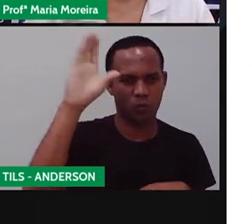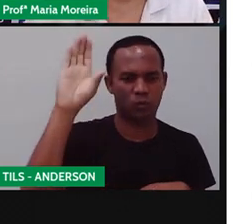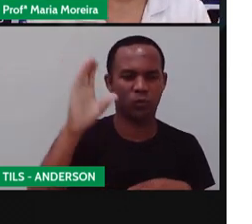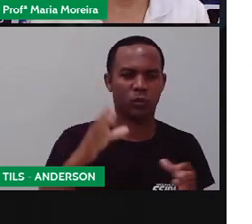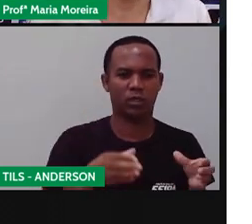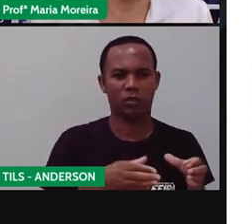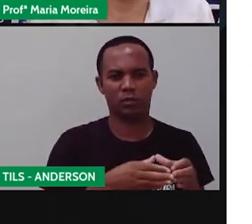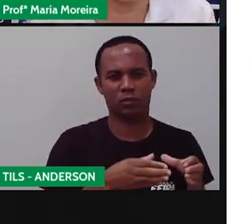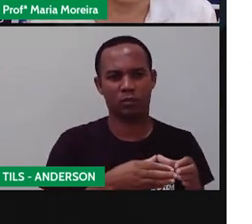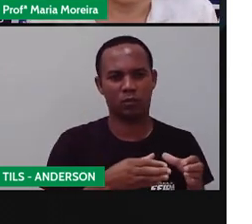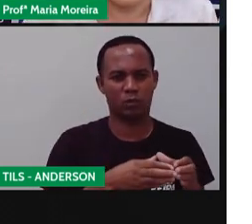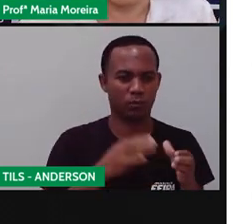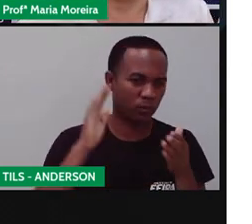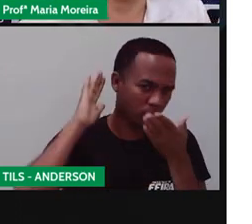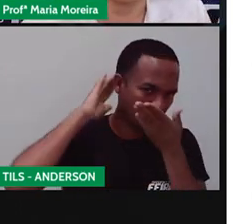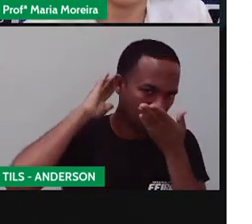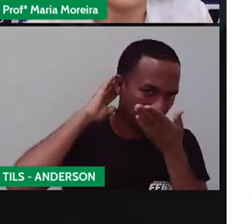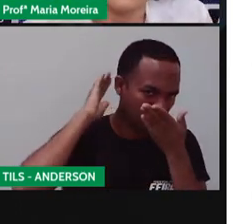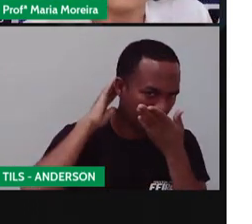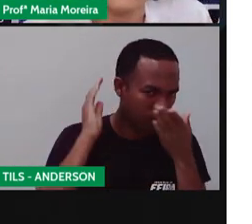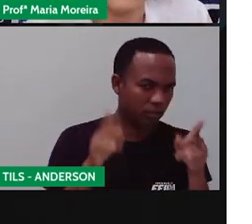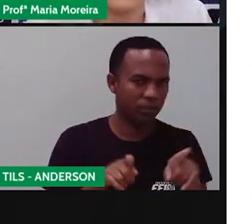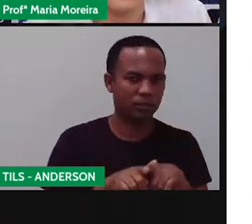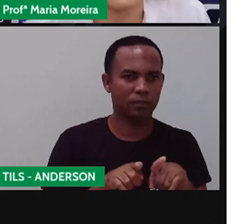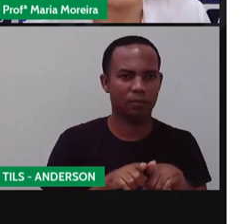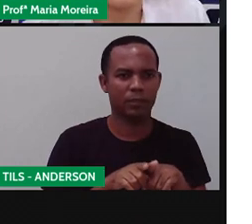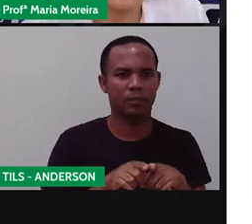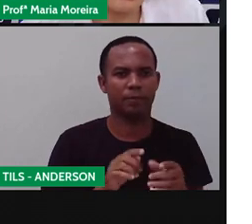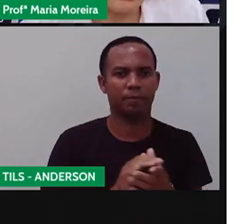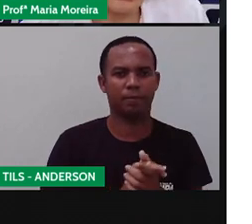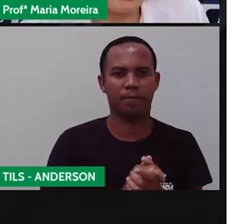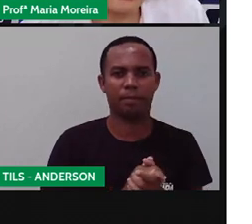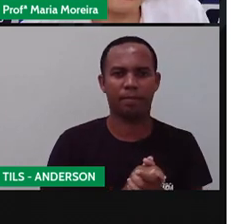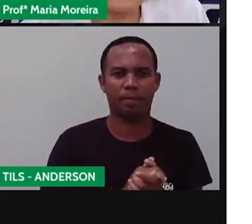indígenas e também por conta dos africanos, né?